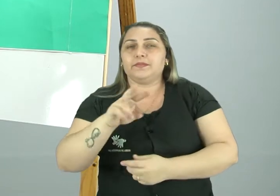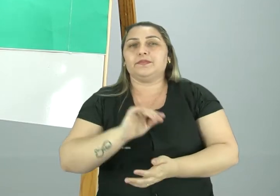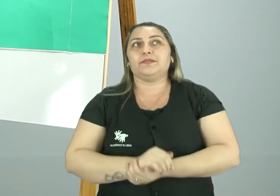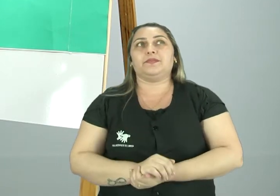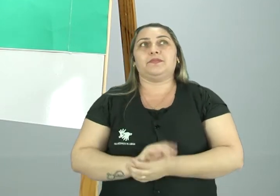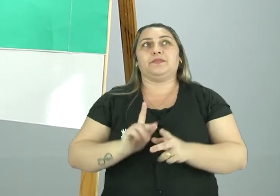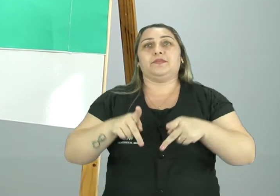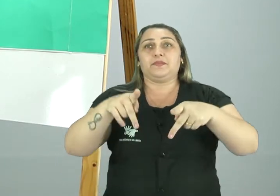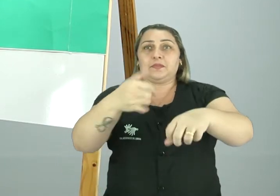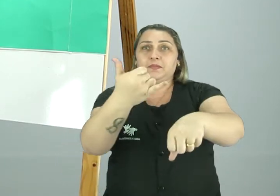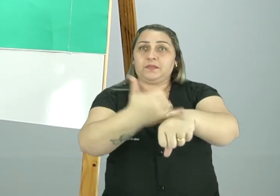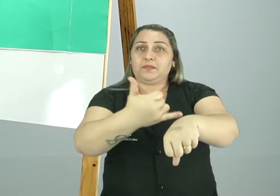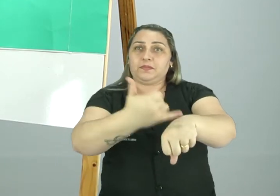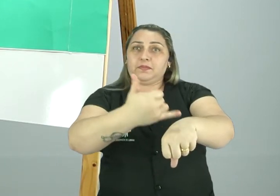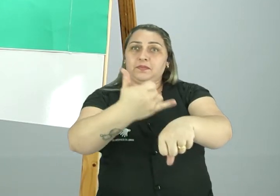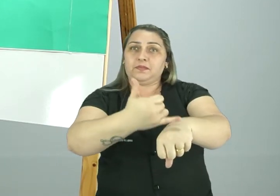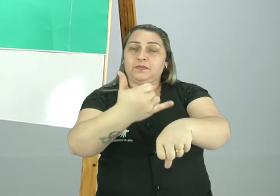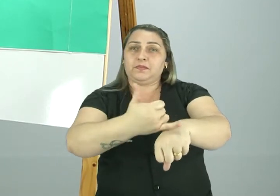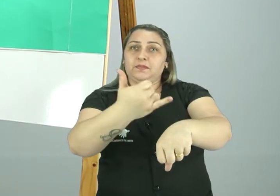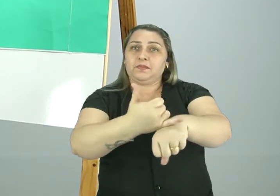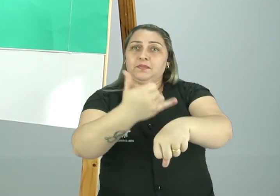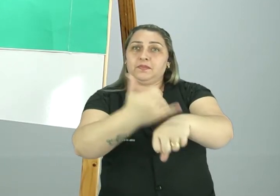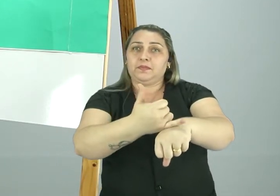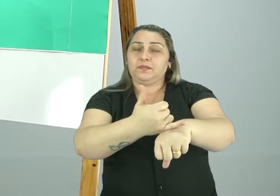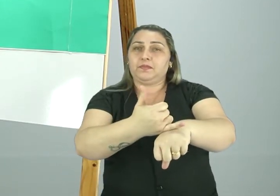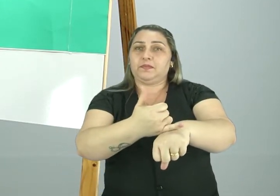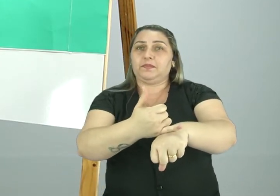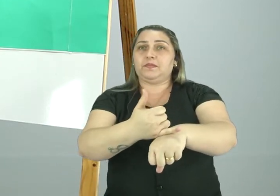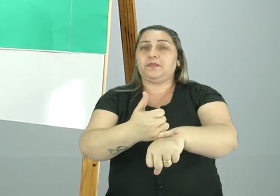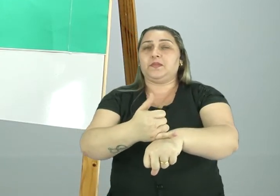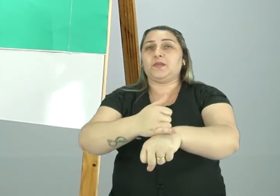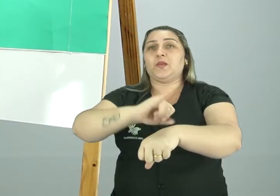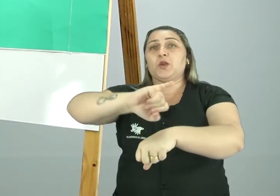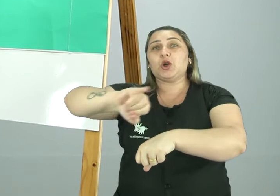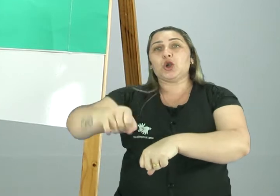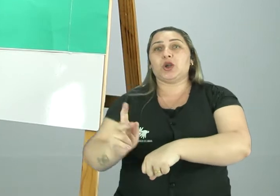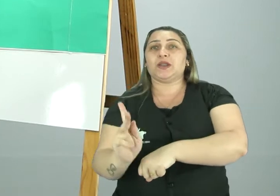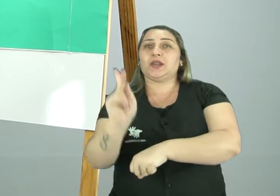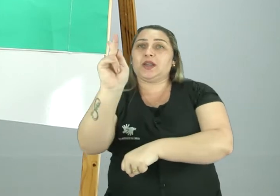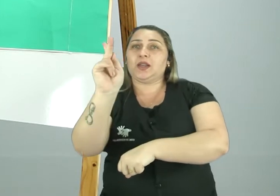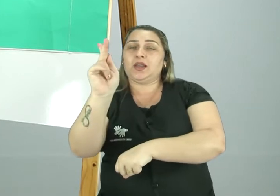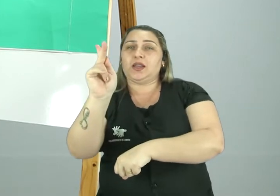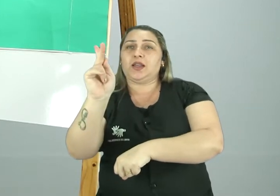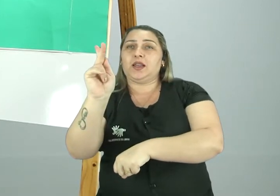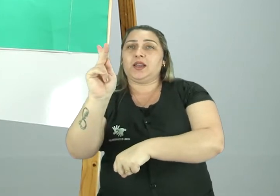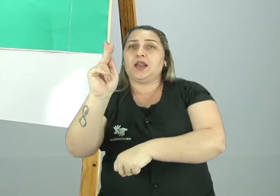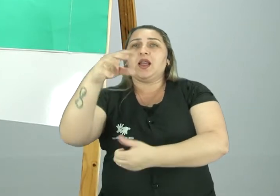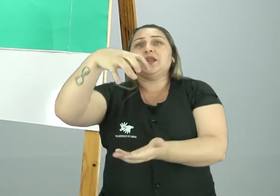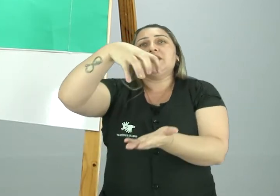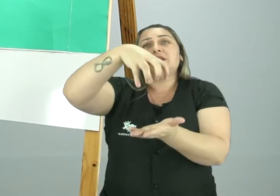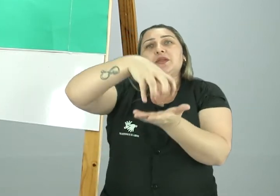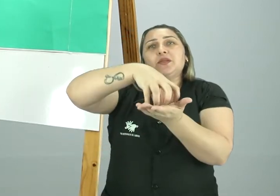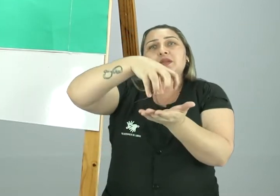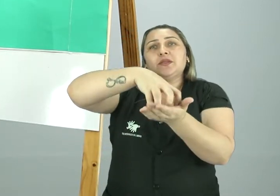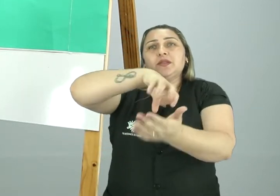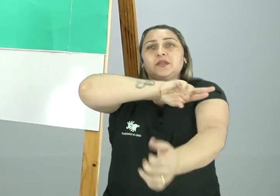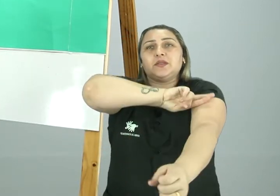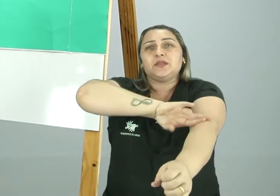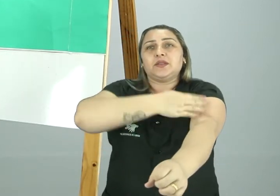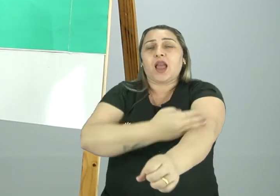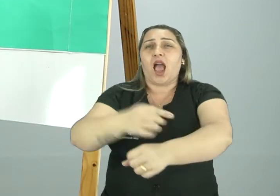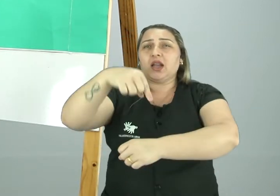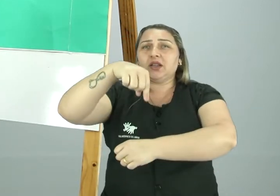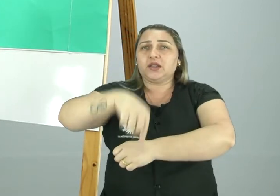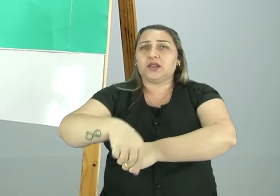é a ponte metálica. Ela chama a ponte Juscelino Kubitschek. Ela fica localizada na cidade de Rio Branco.